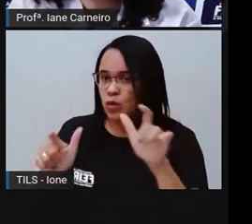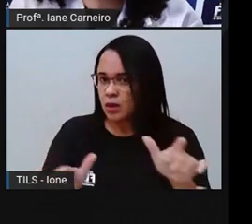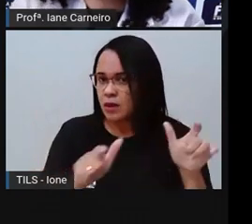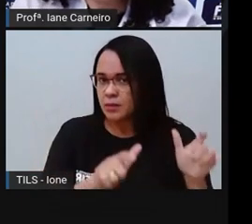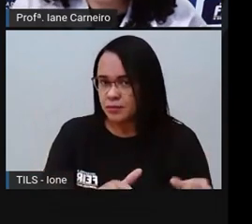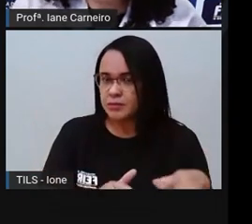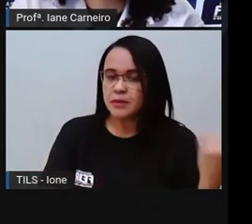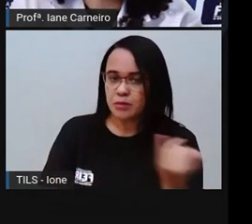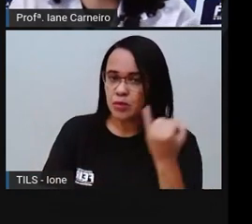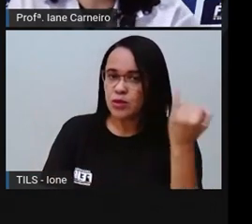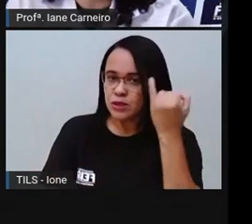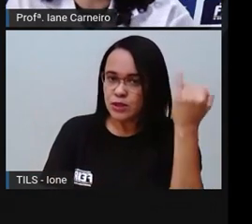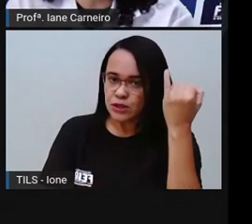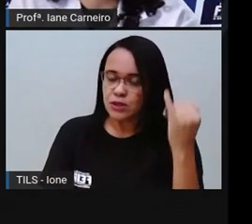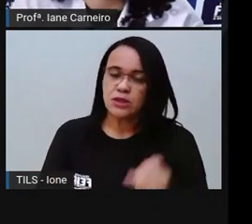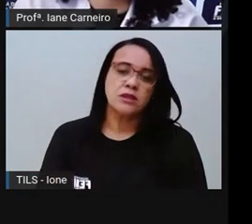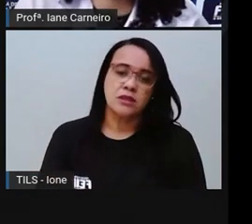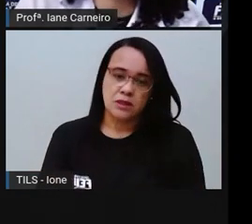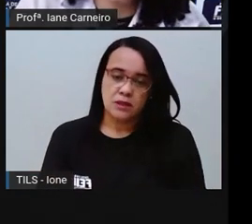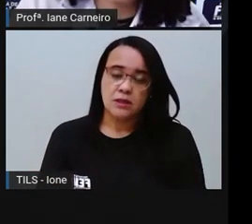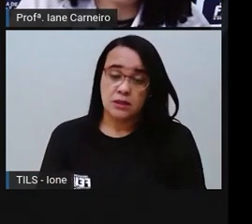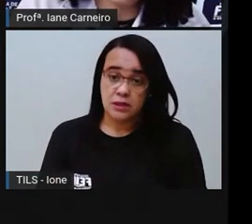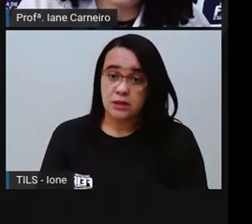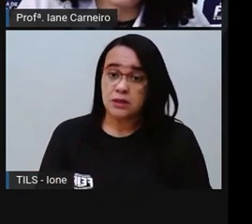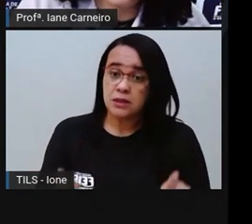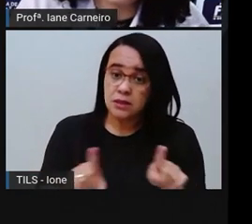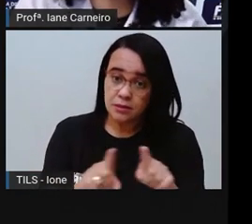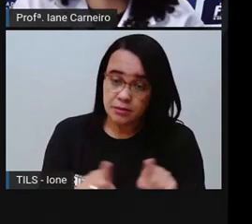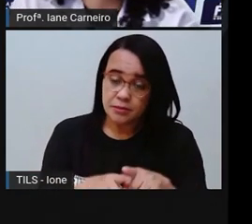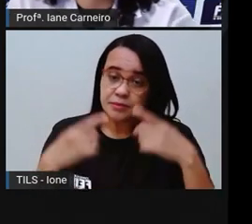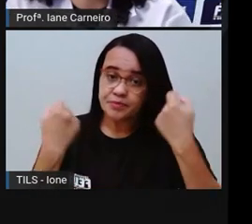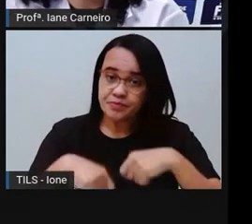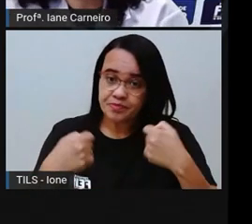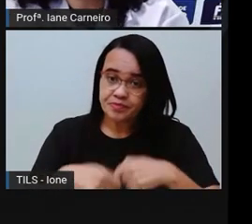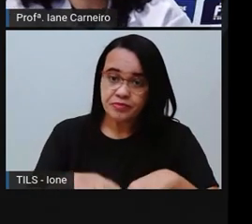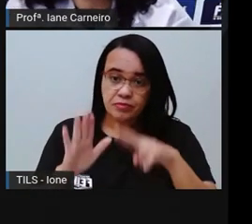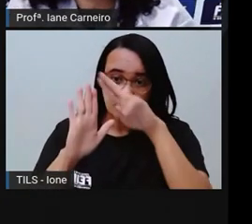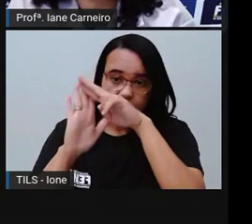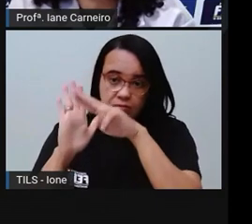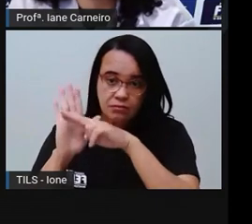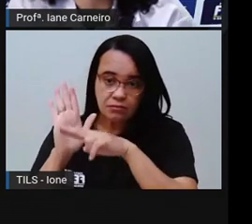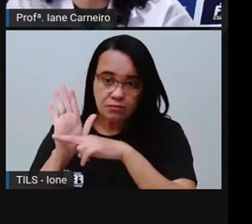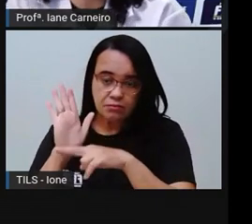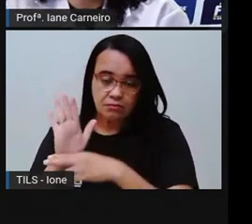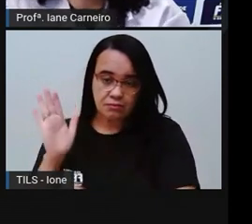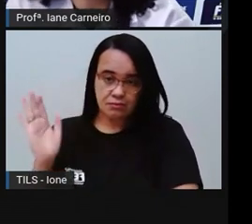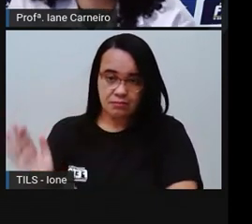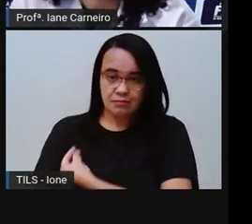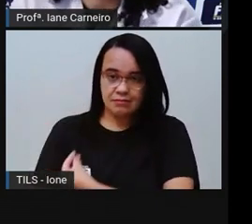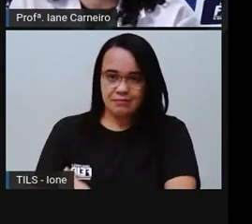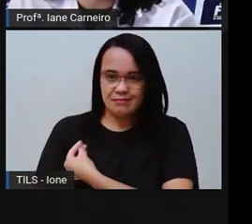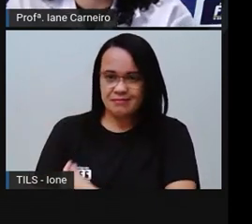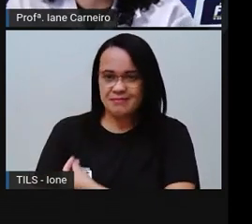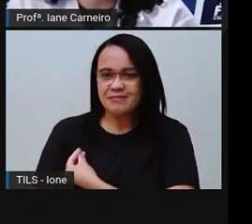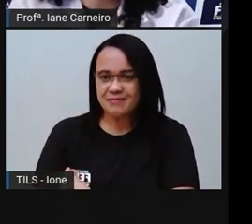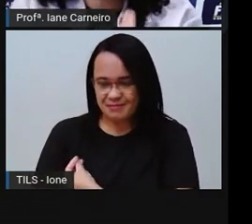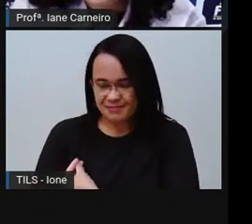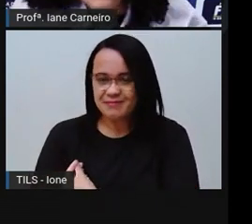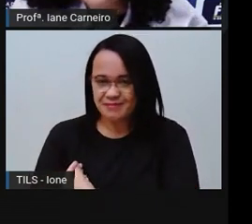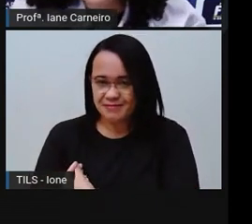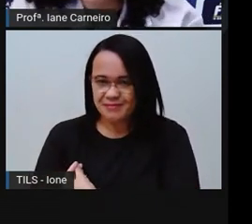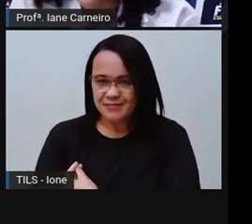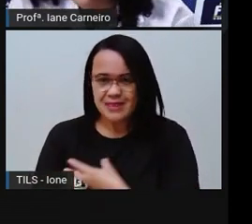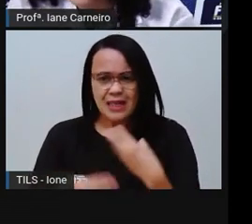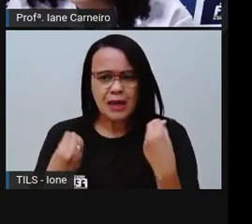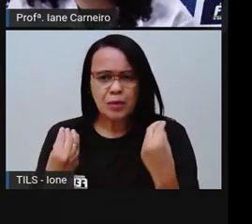E em nossa casa também precisa haver algumas regras de convivência, como a Pro já explicou para vocês, né? A gente precisa ter essas regras para a gente